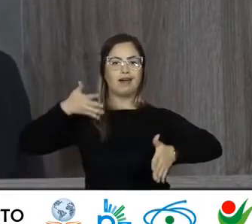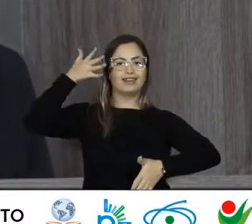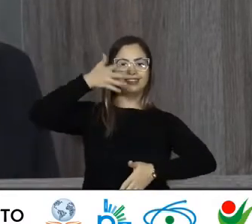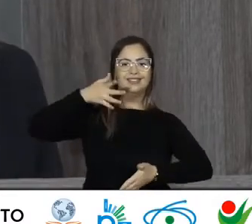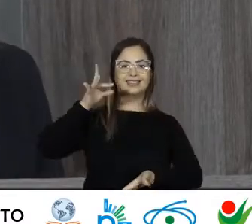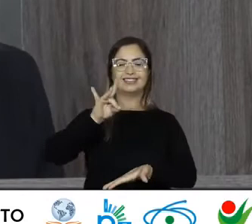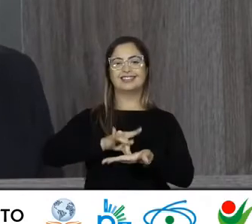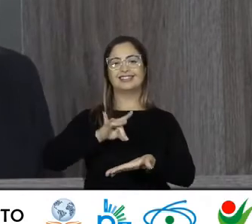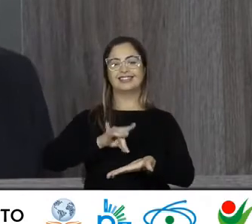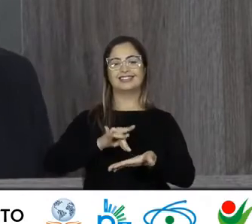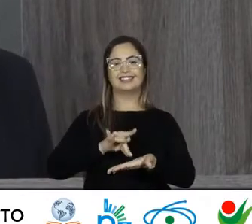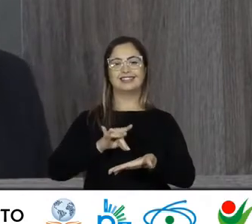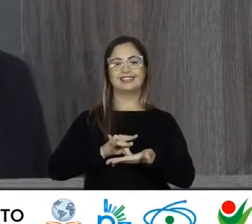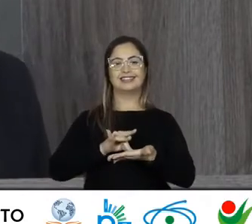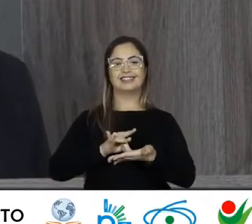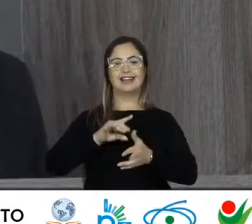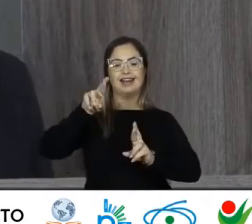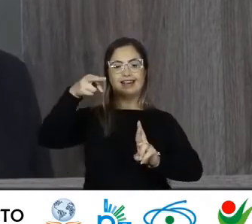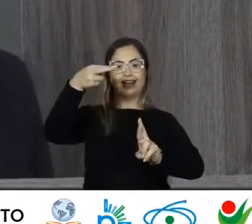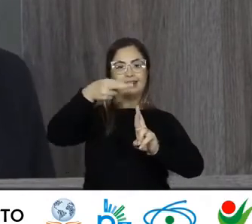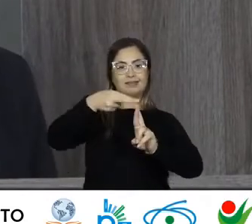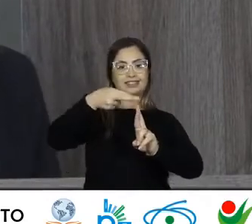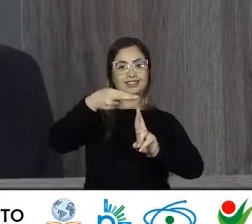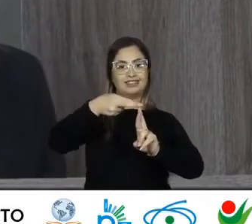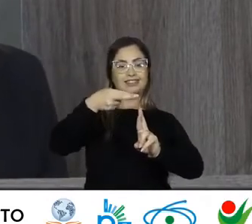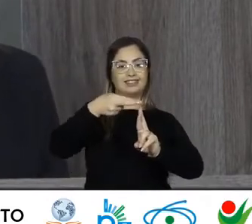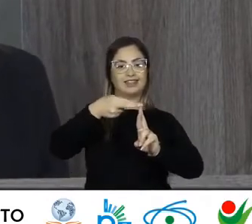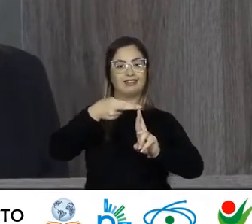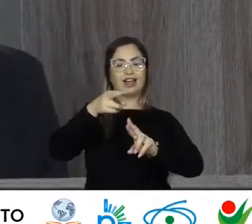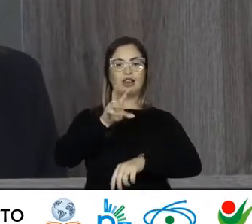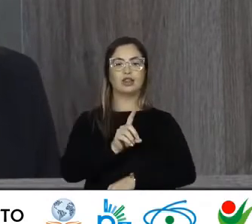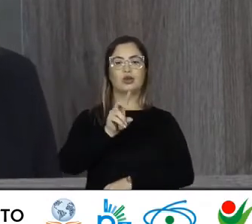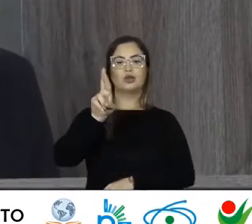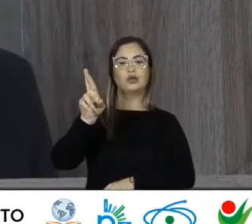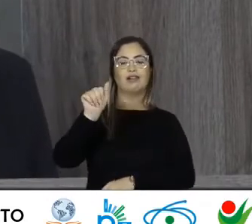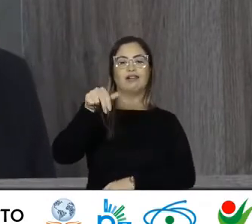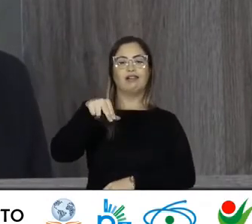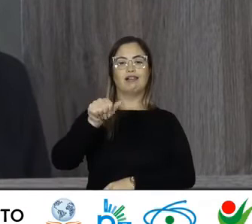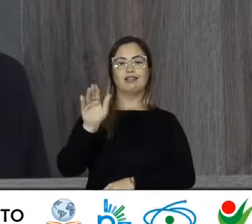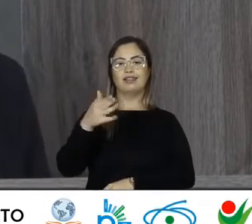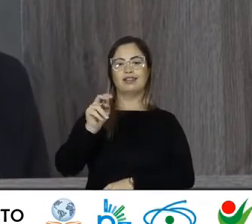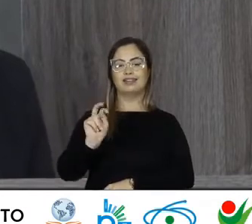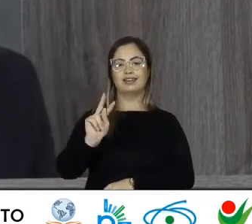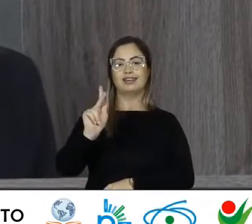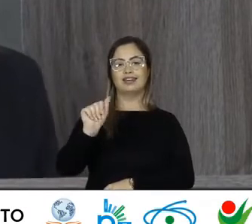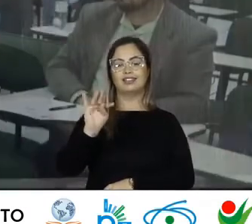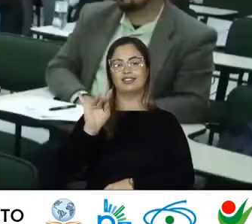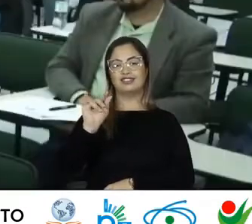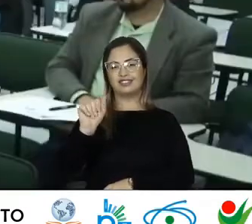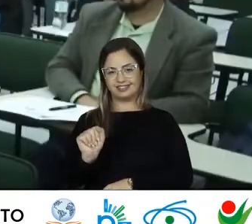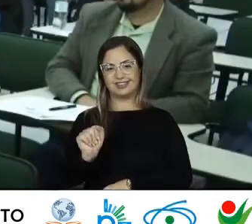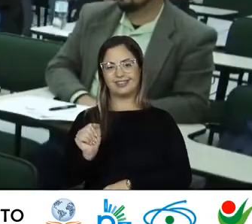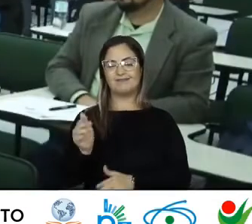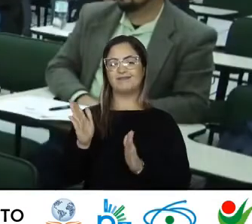A nossa Representante Dicente A doutora Andacate Elaine Alves Constante